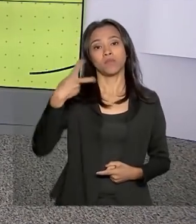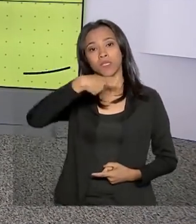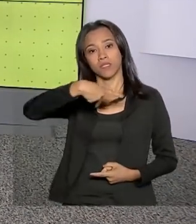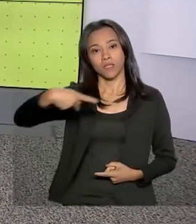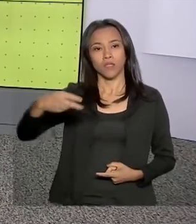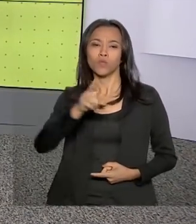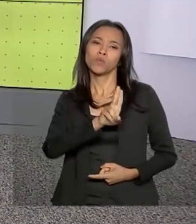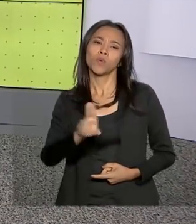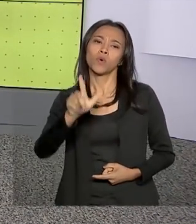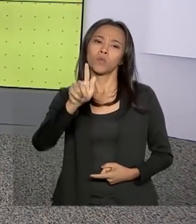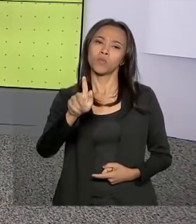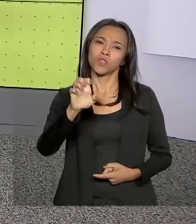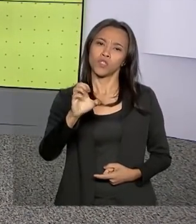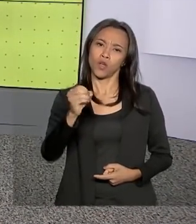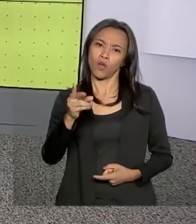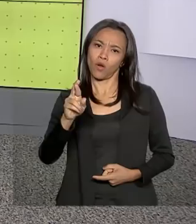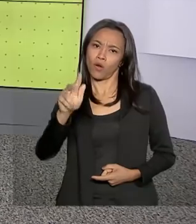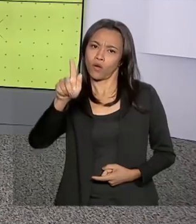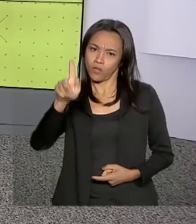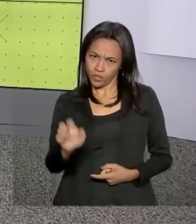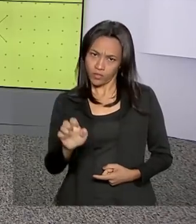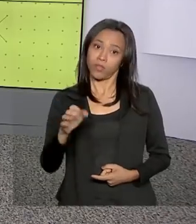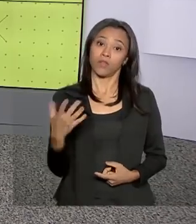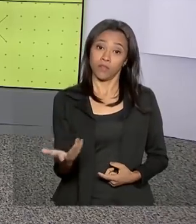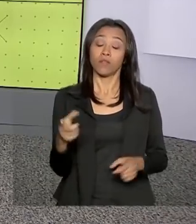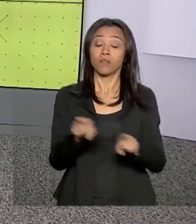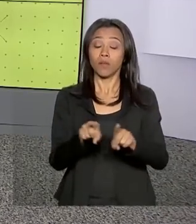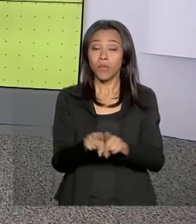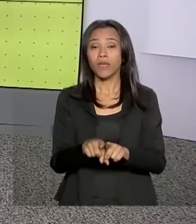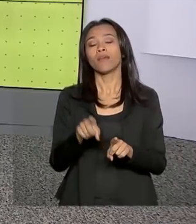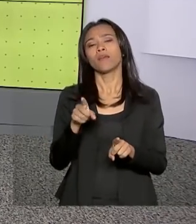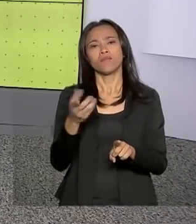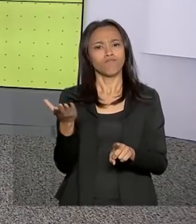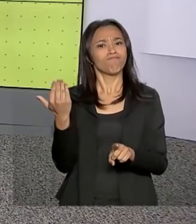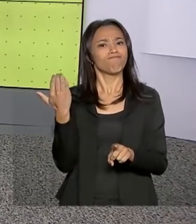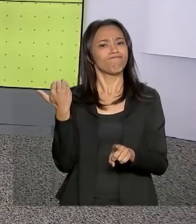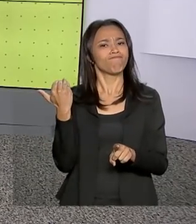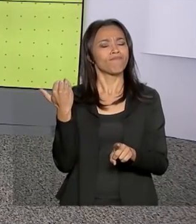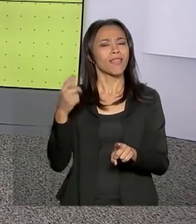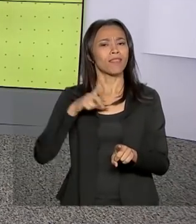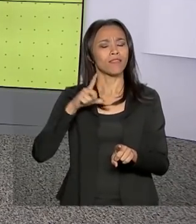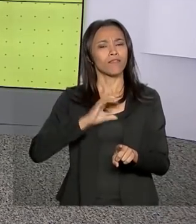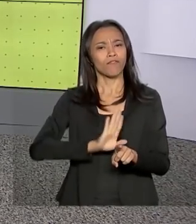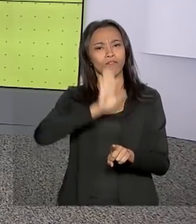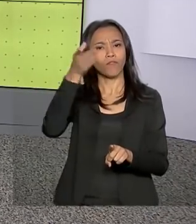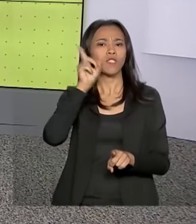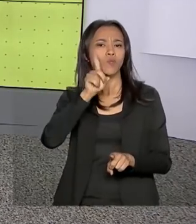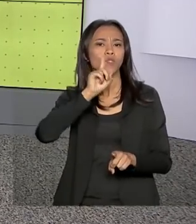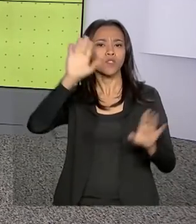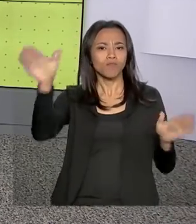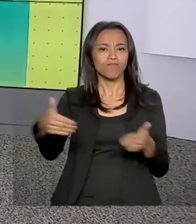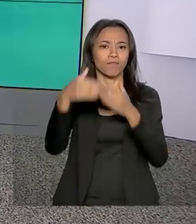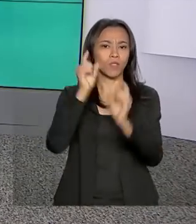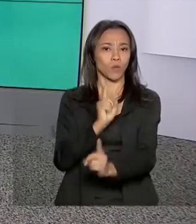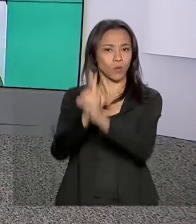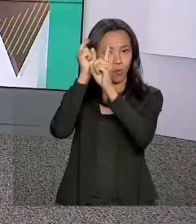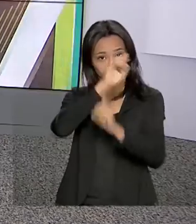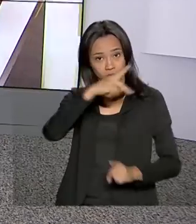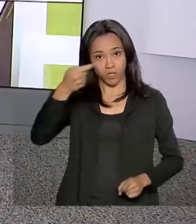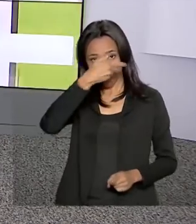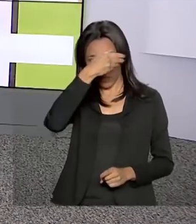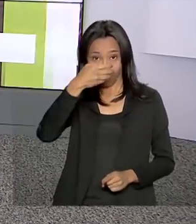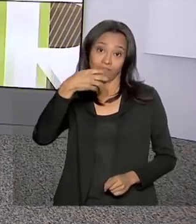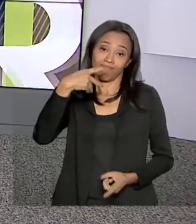Bush. Em março deste ano, o presidente Bolsonaro também esteve nos Estados Unidos, quando se encontrou com o presidente Donald Trump.